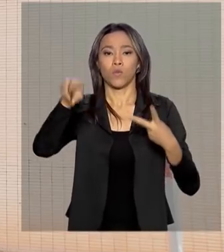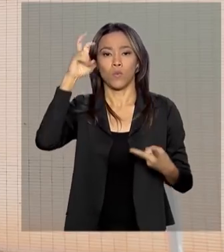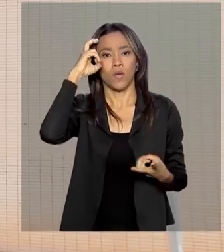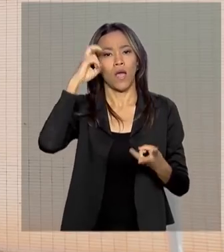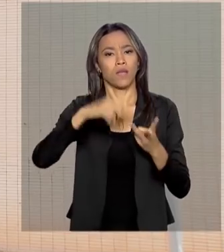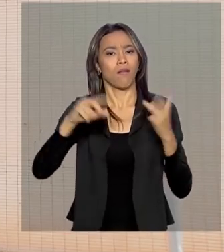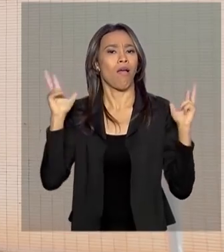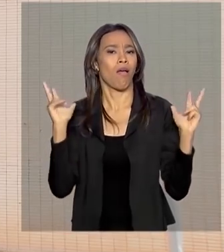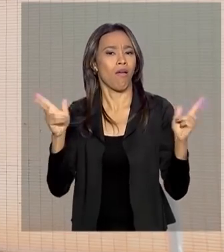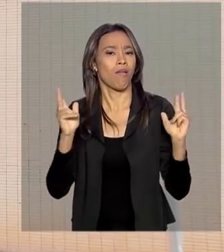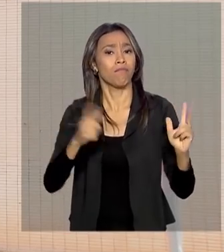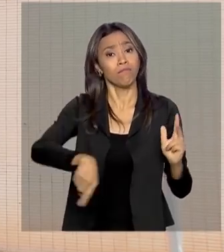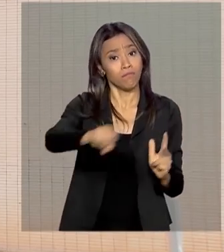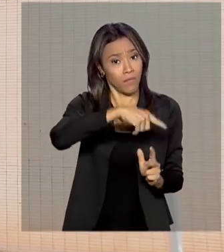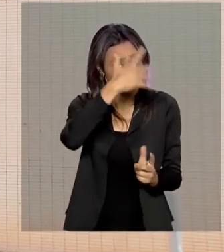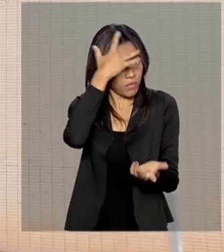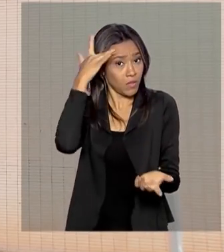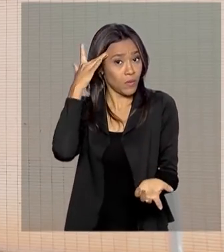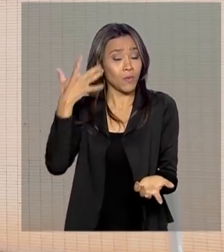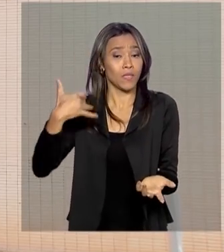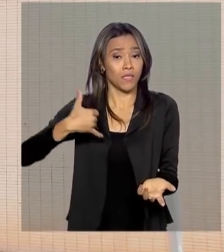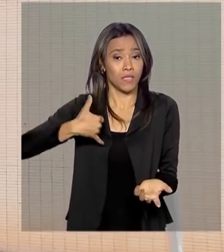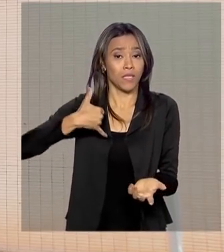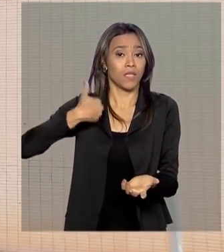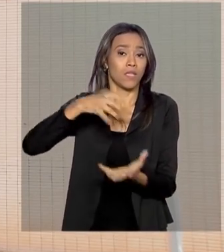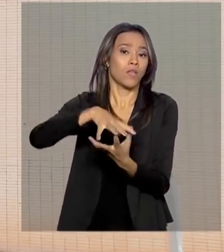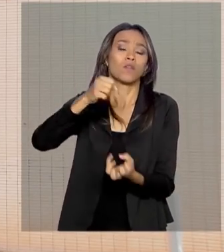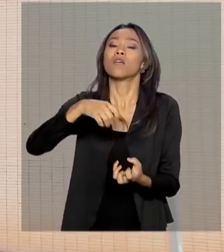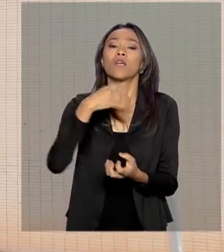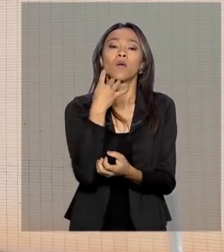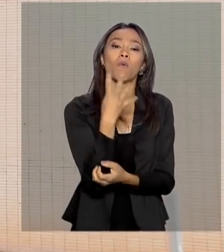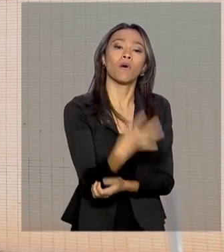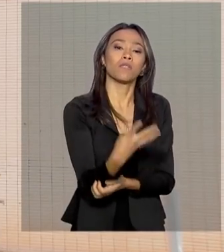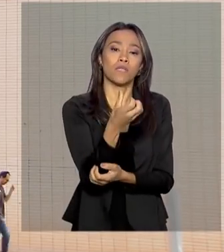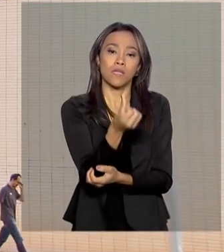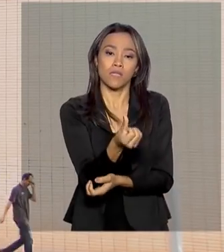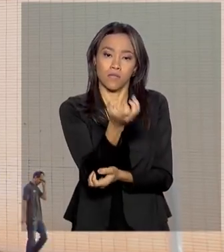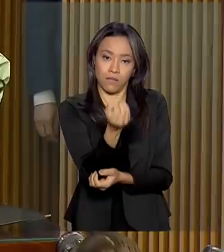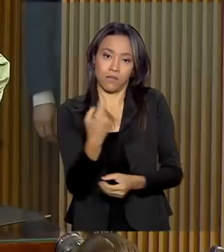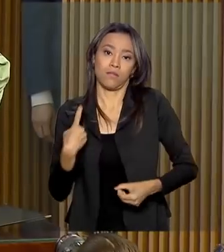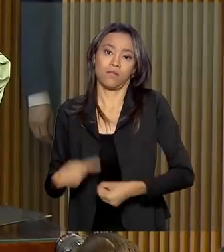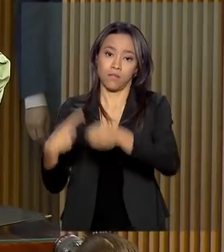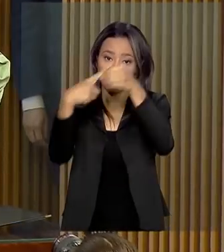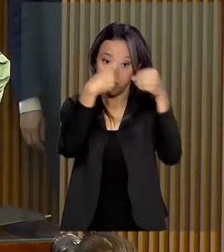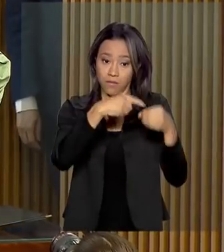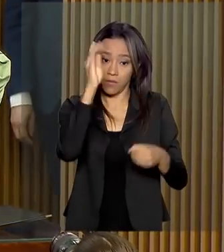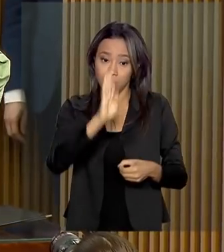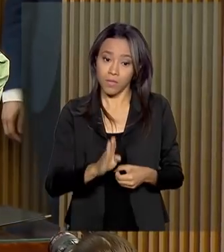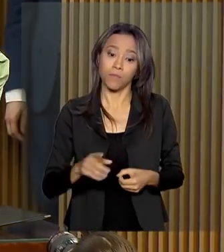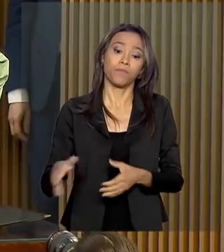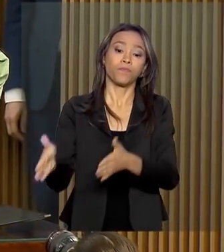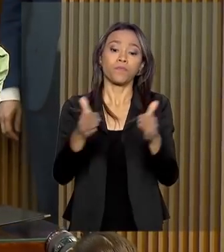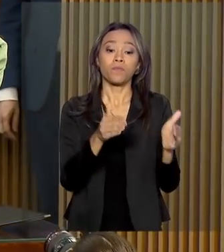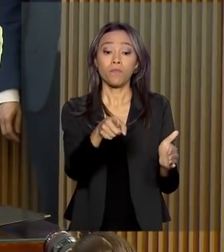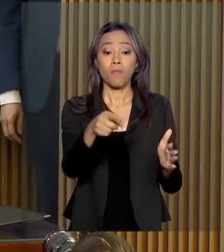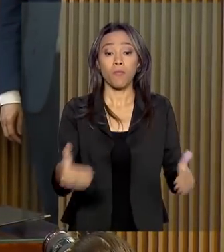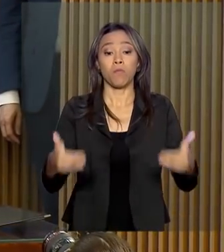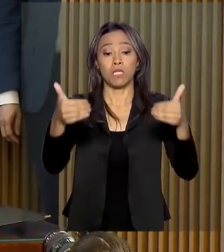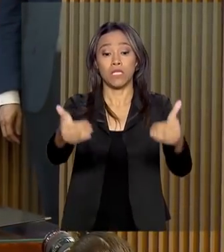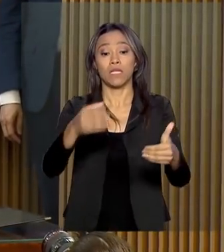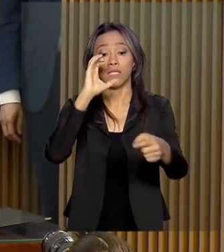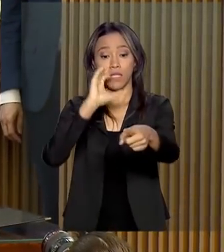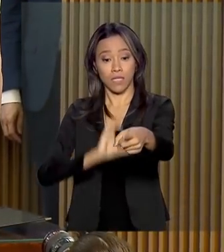lazer para pessoas idosas em 460 municípios brasileiros. O Ministério da Cidadania vai